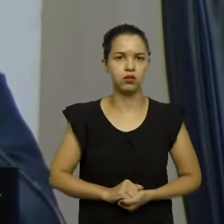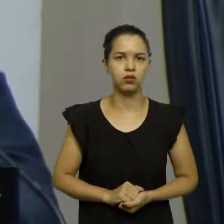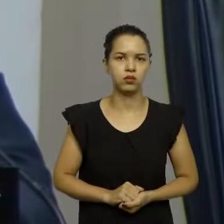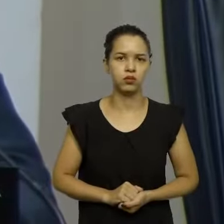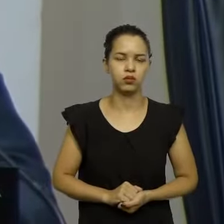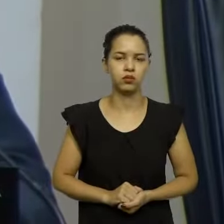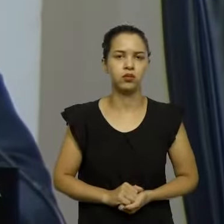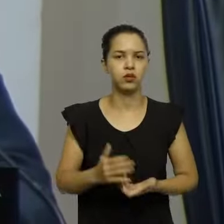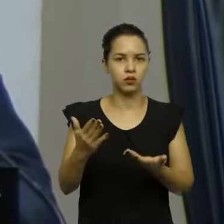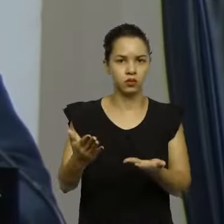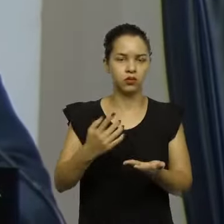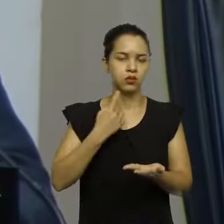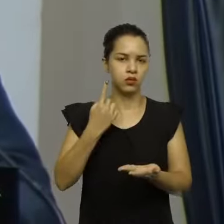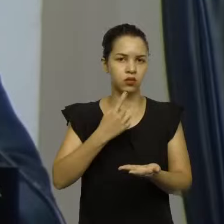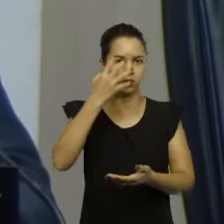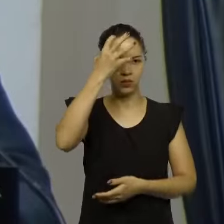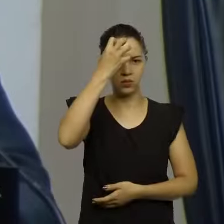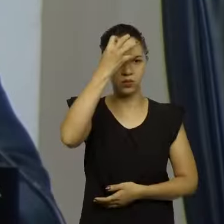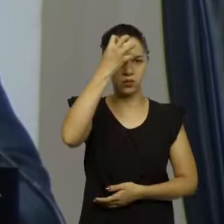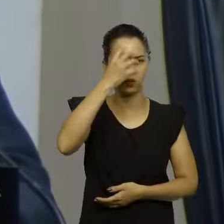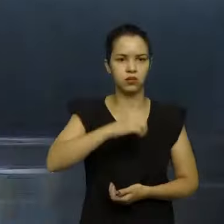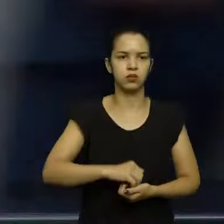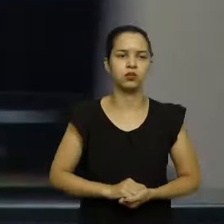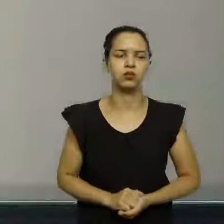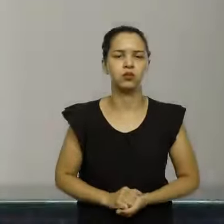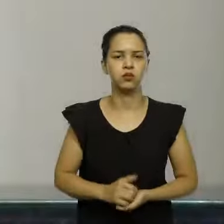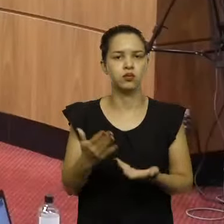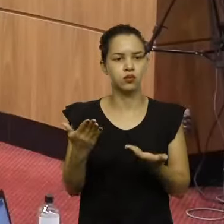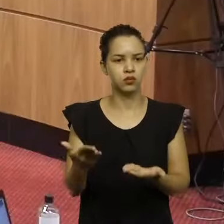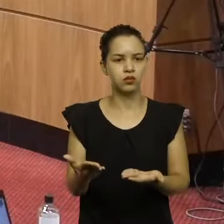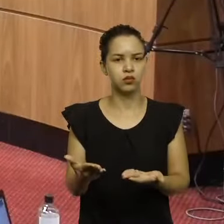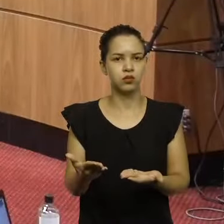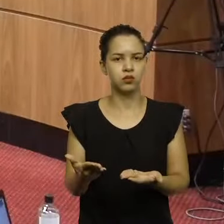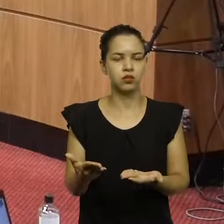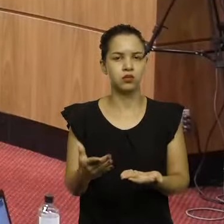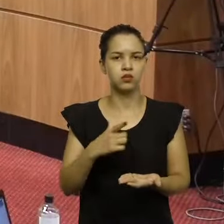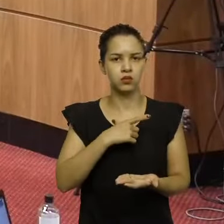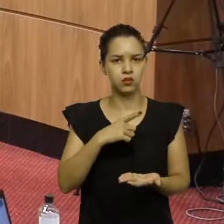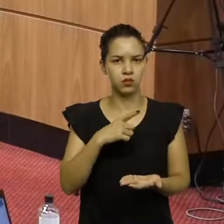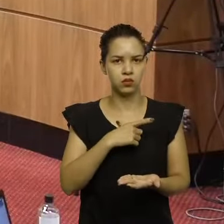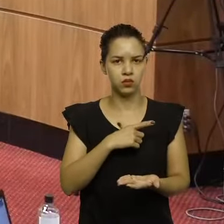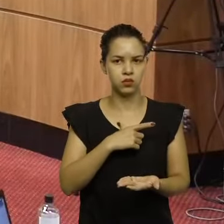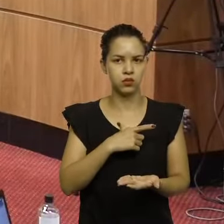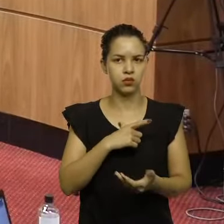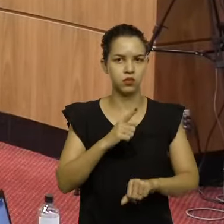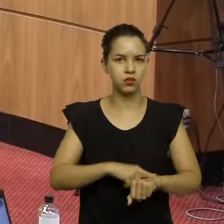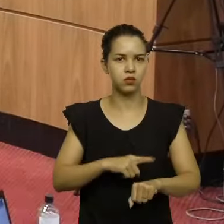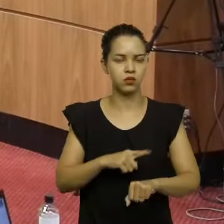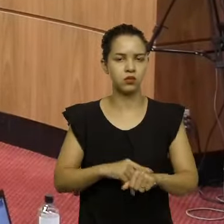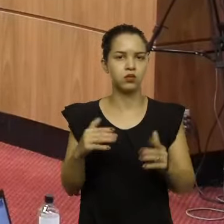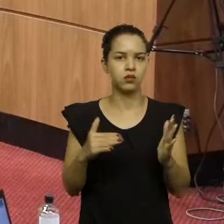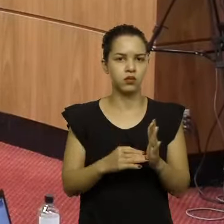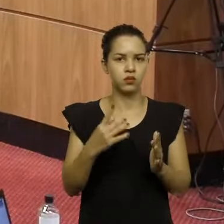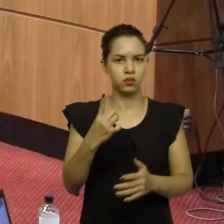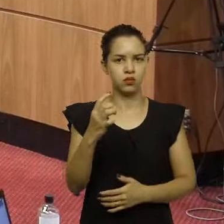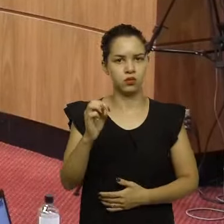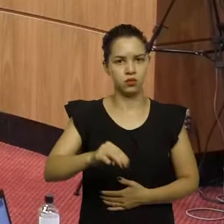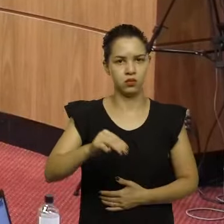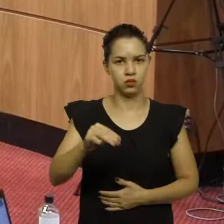Pois não, deputado Ismael dos Santos, vossa excelência, tem a palavra por até 10 minutos.